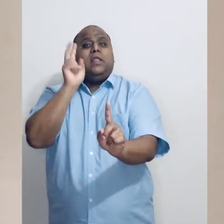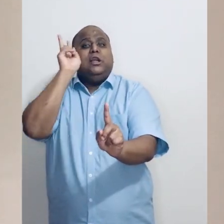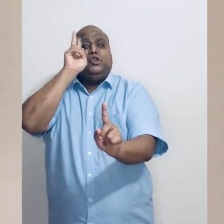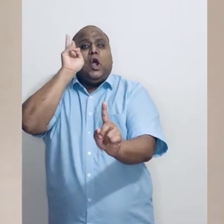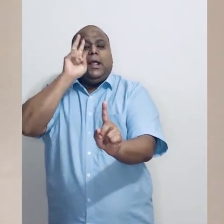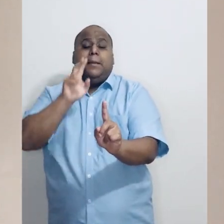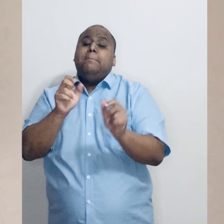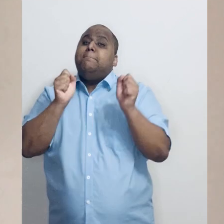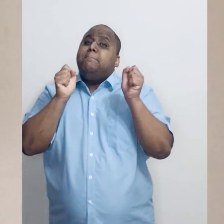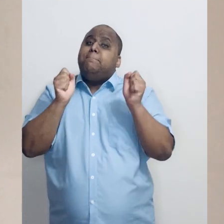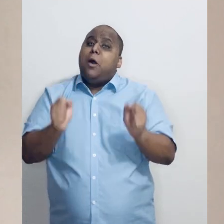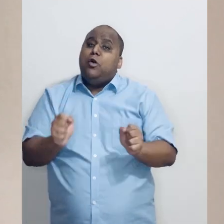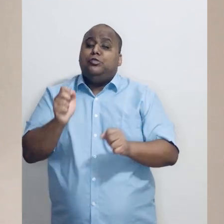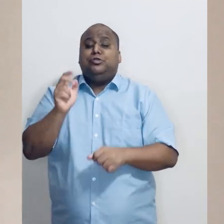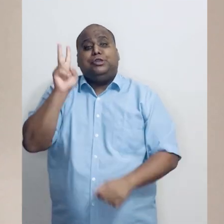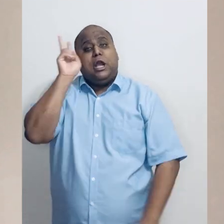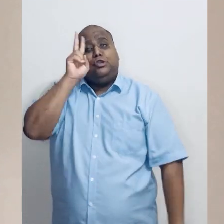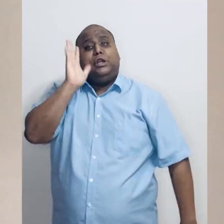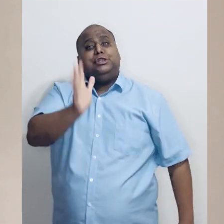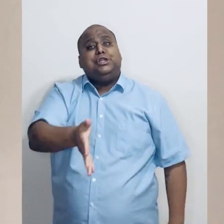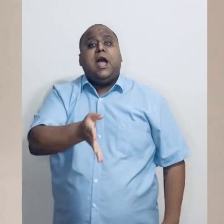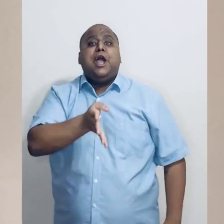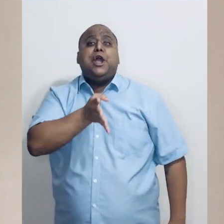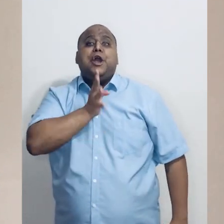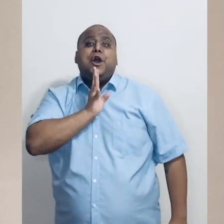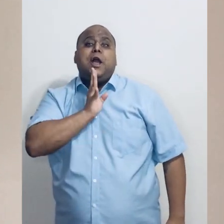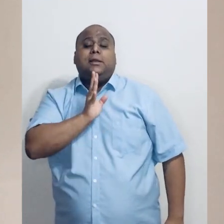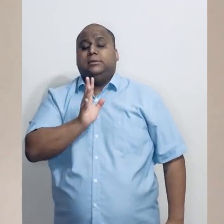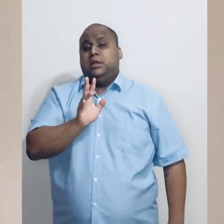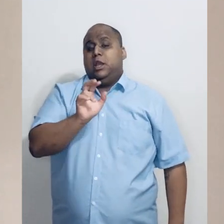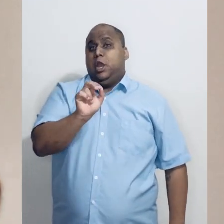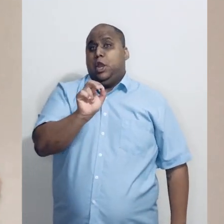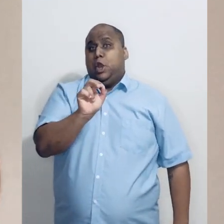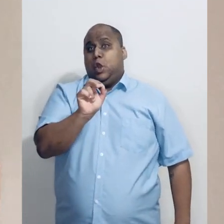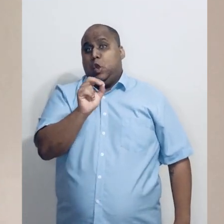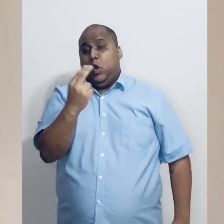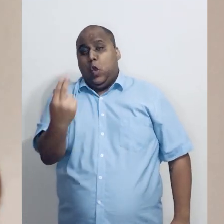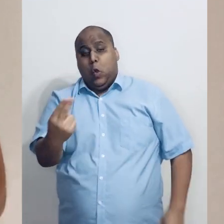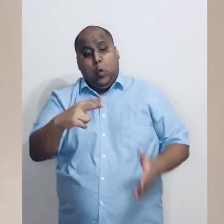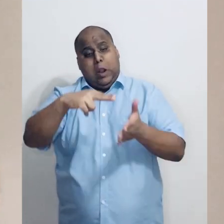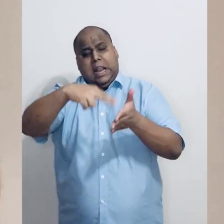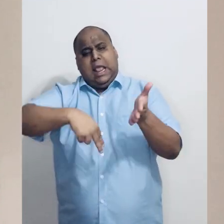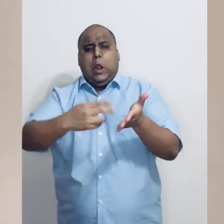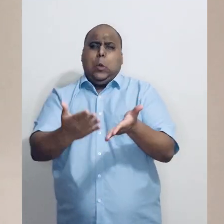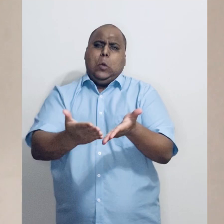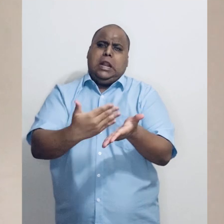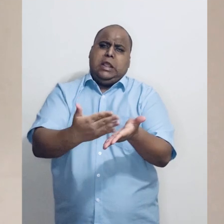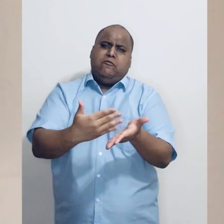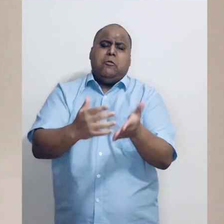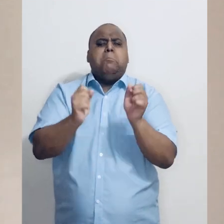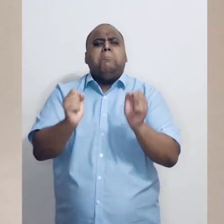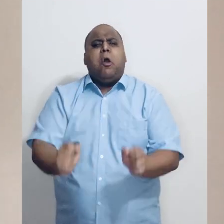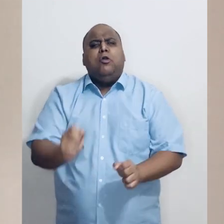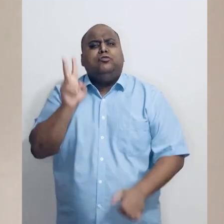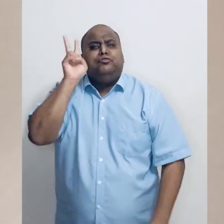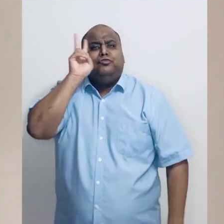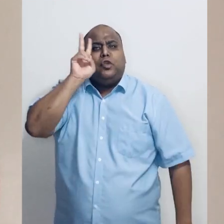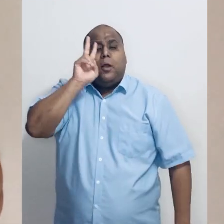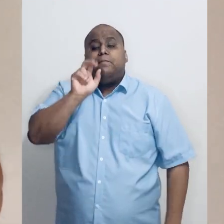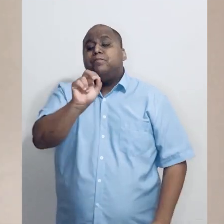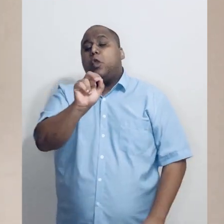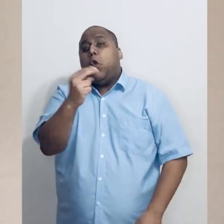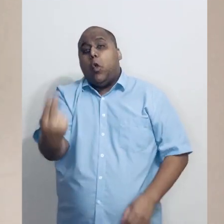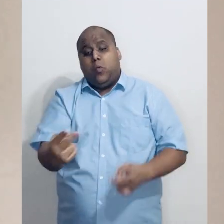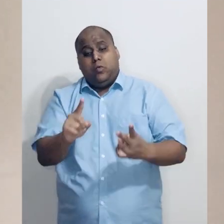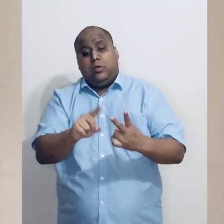história, que pode ser uma história já conhecida, uma história que já leu em algum livro, um clássico infantil.